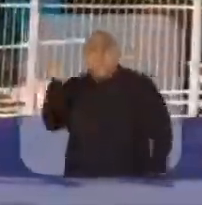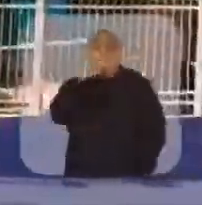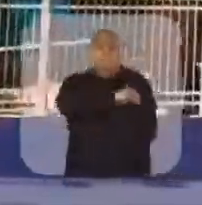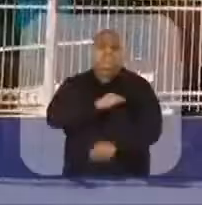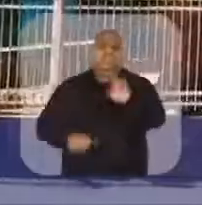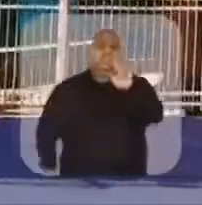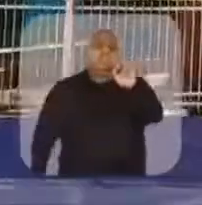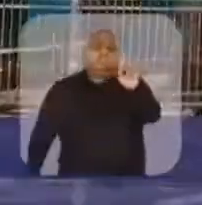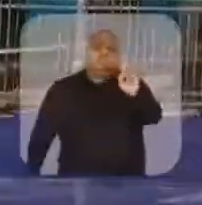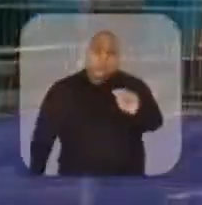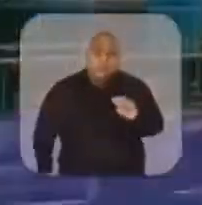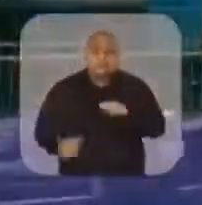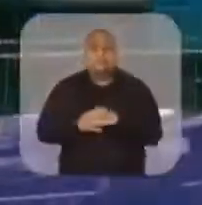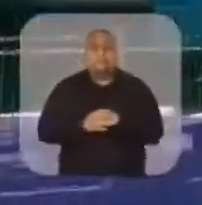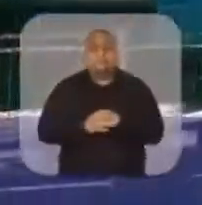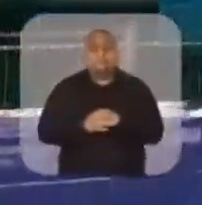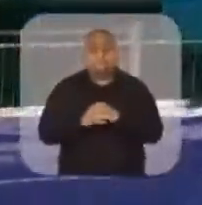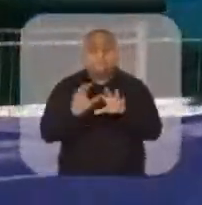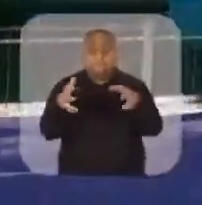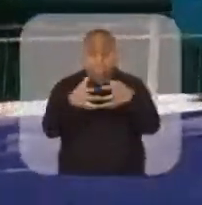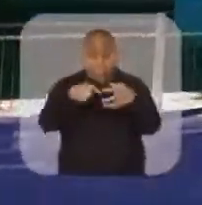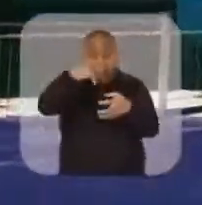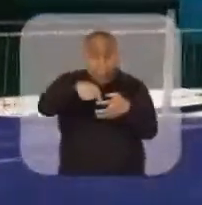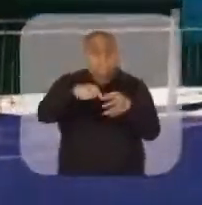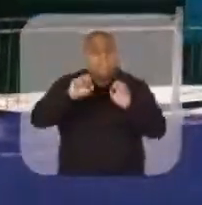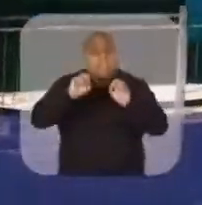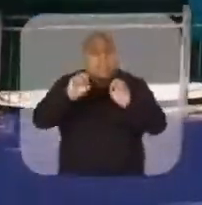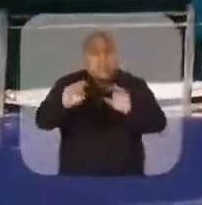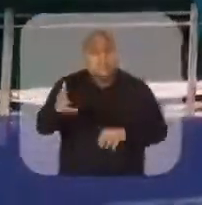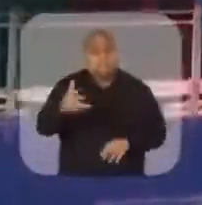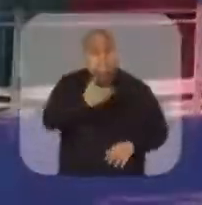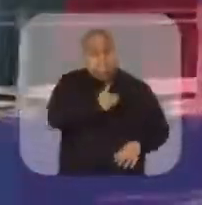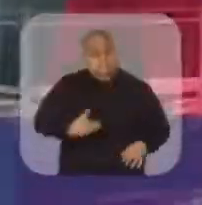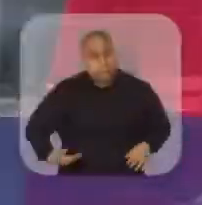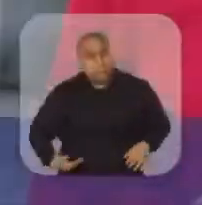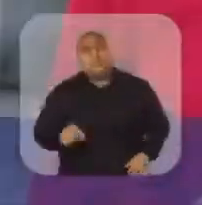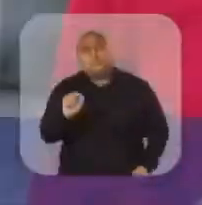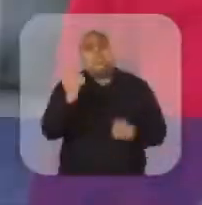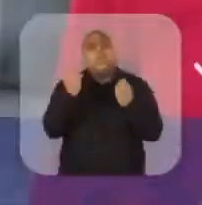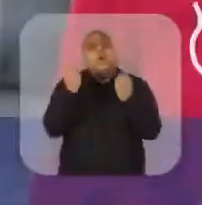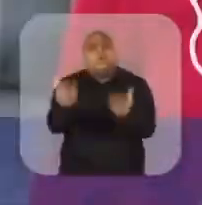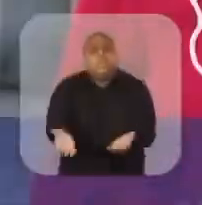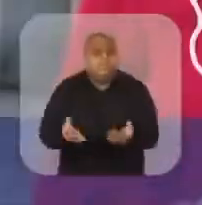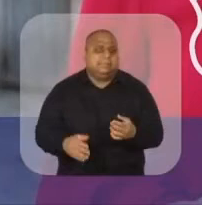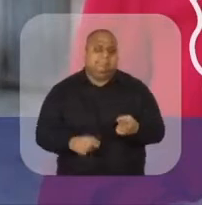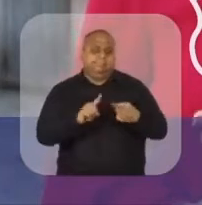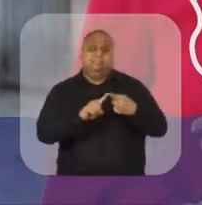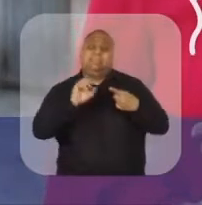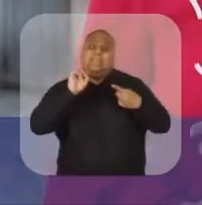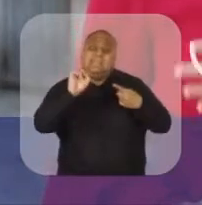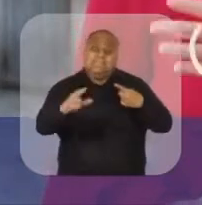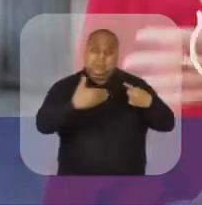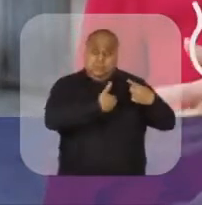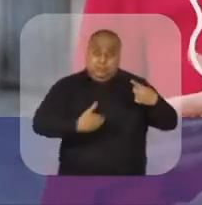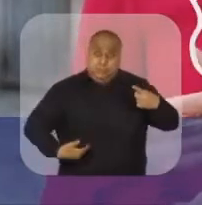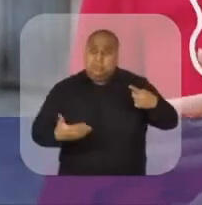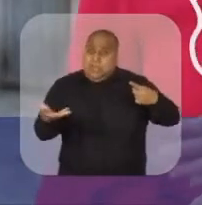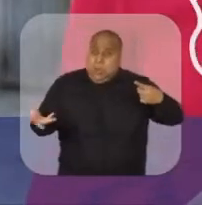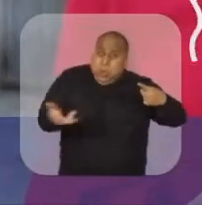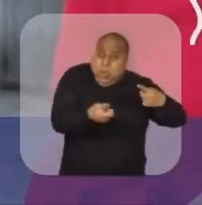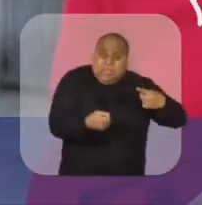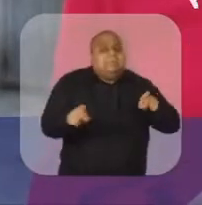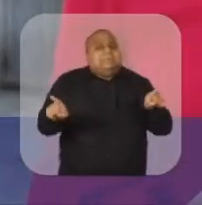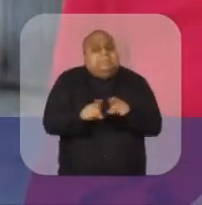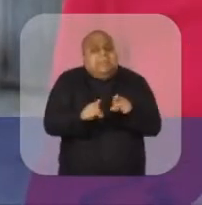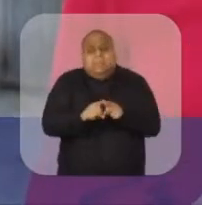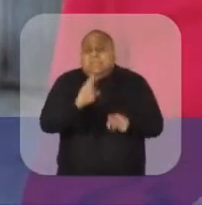governador do Rio. O Centro Integrado de Educação Pública oferecia ensino público de qualidade